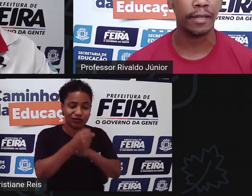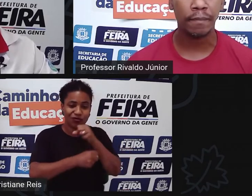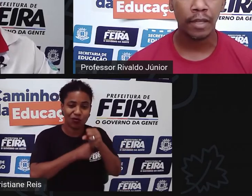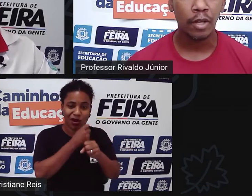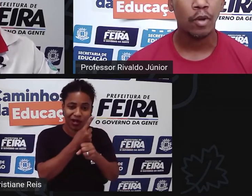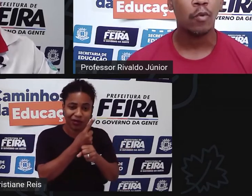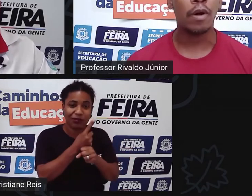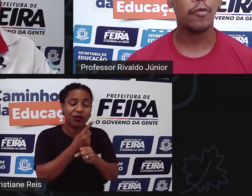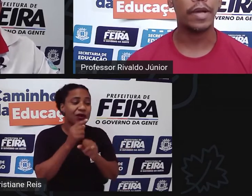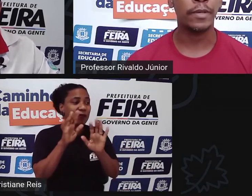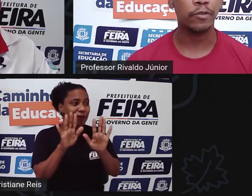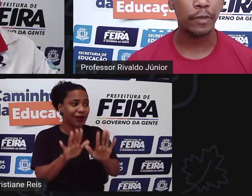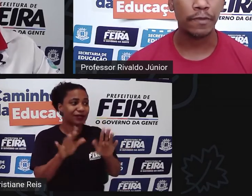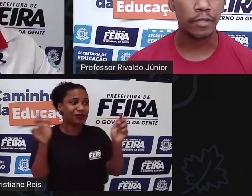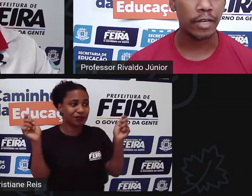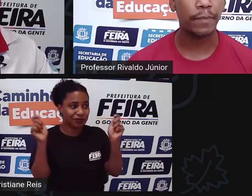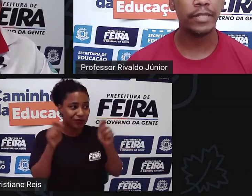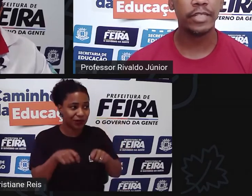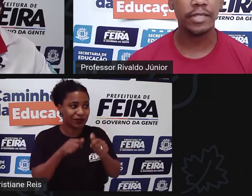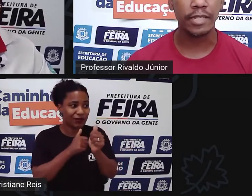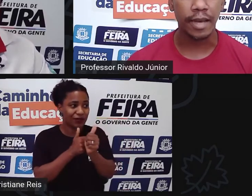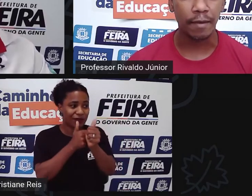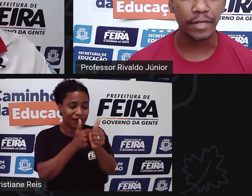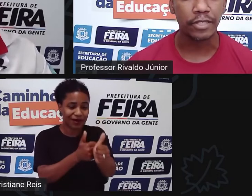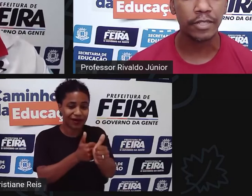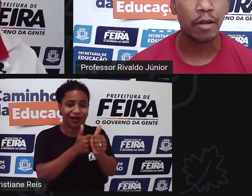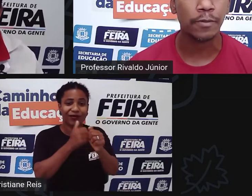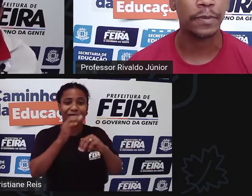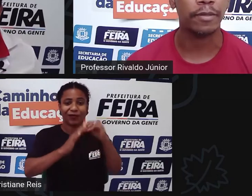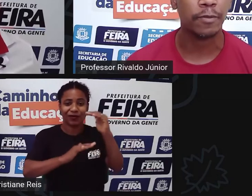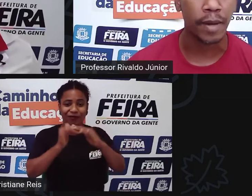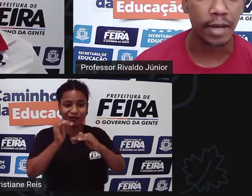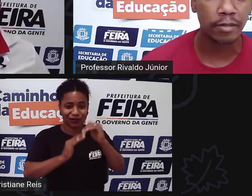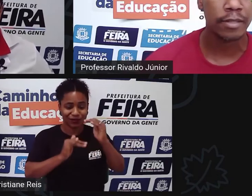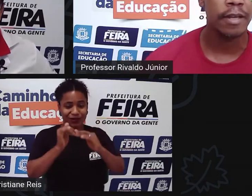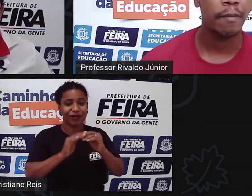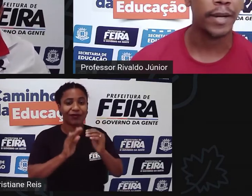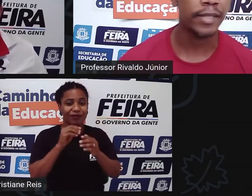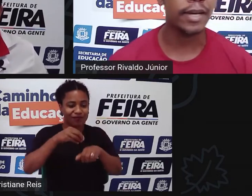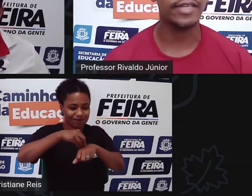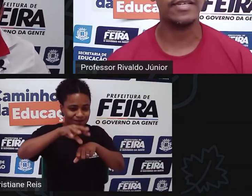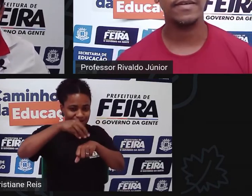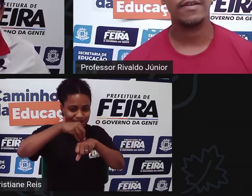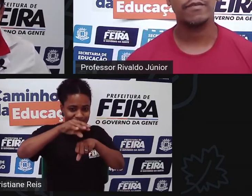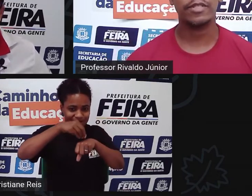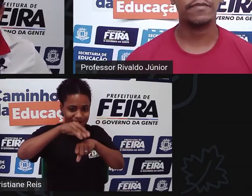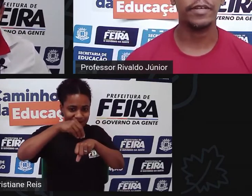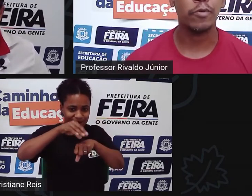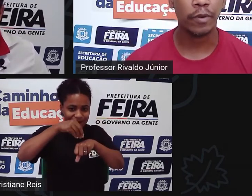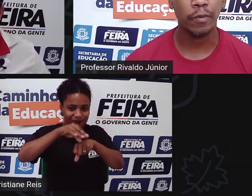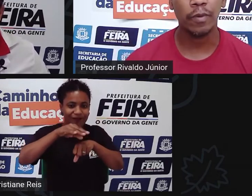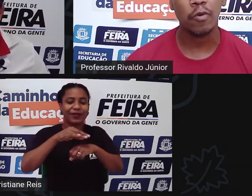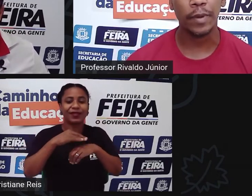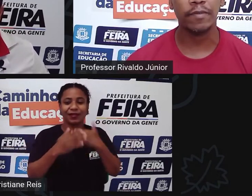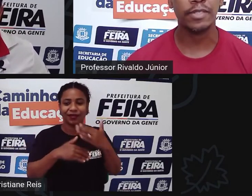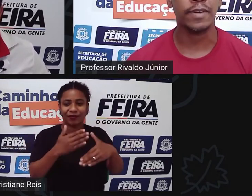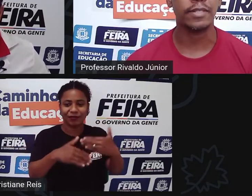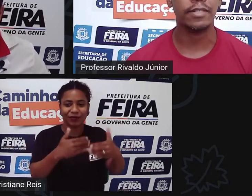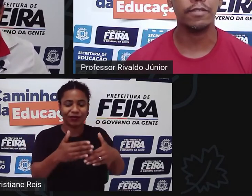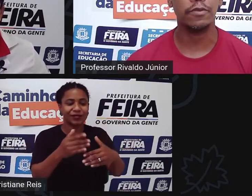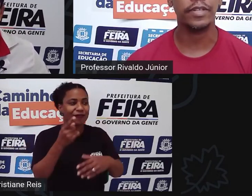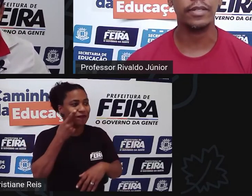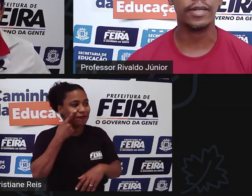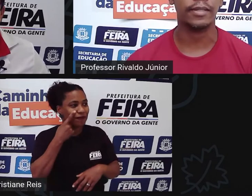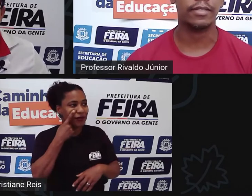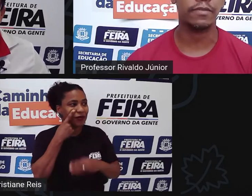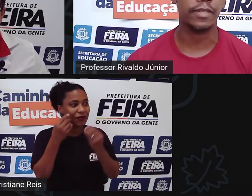precisa ter o acompanhamento do profissional que é para ele te iniciar para ele te dar os primeiros passos para daí você ver como é que você vai